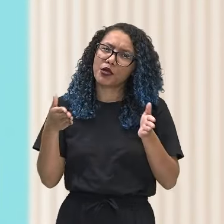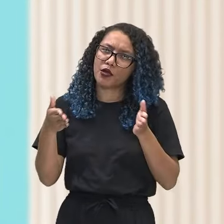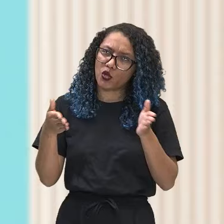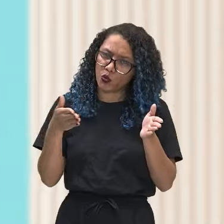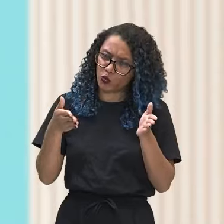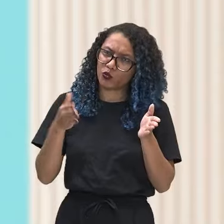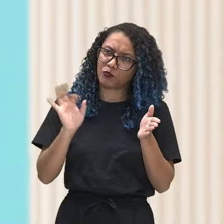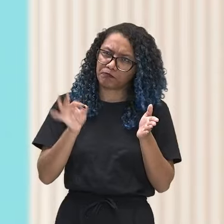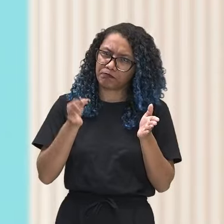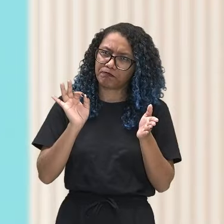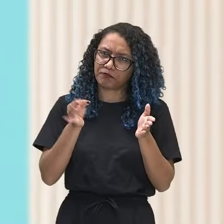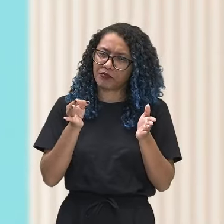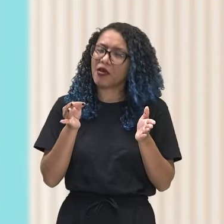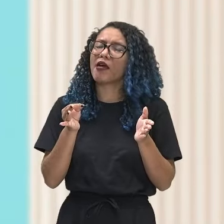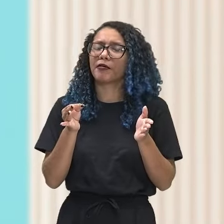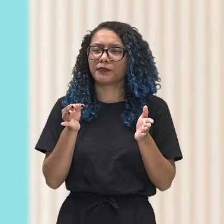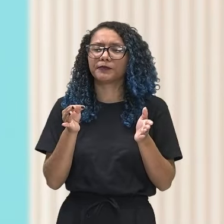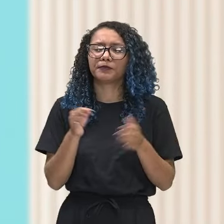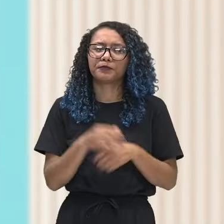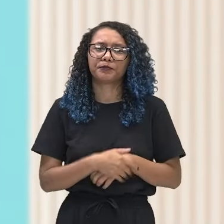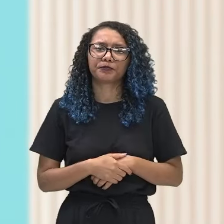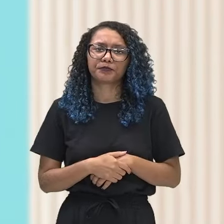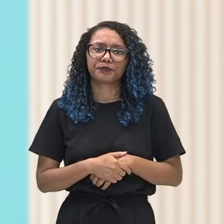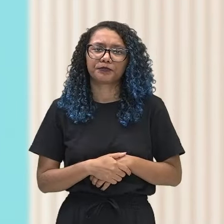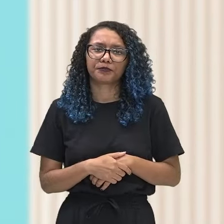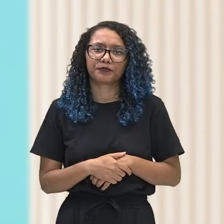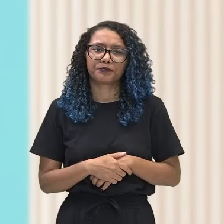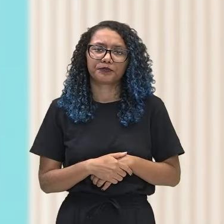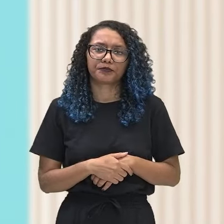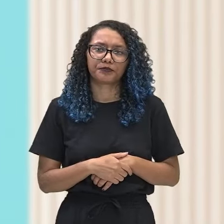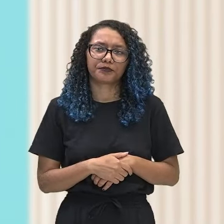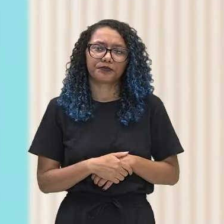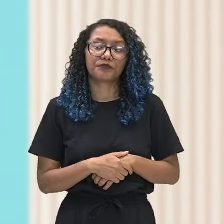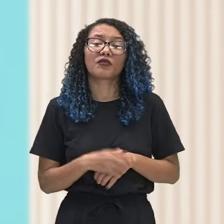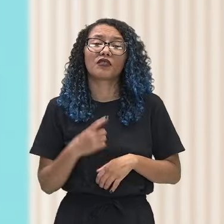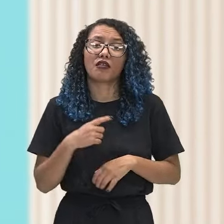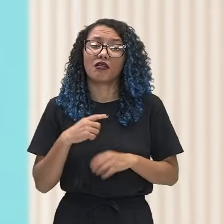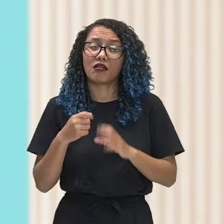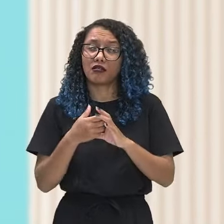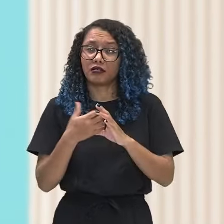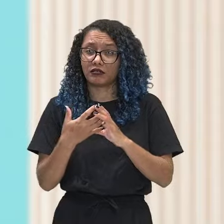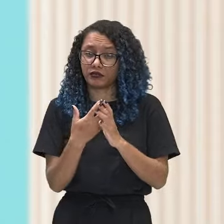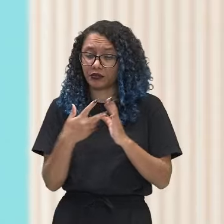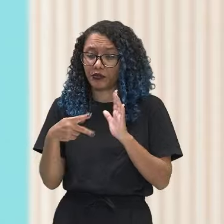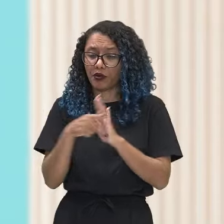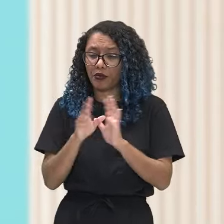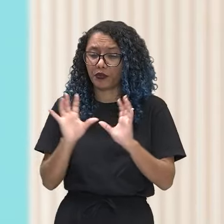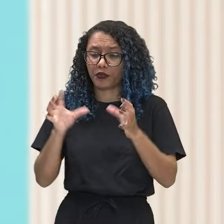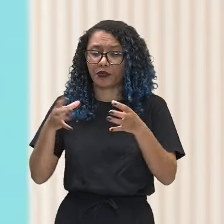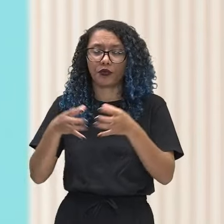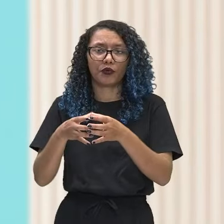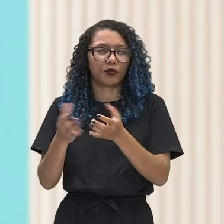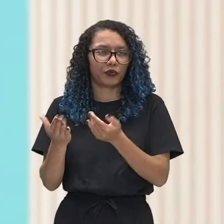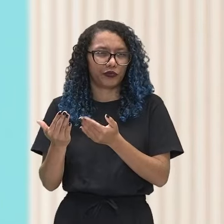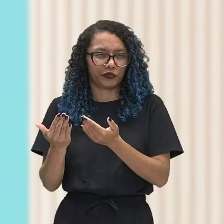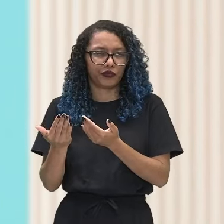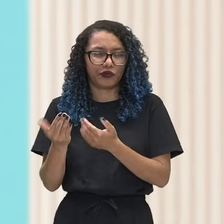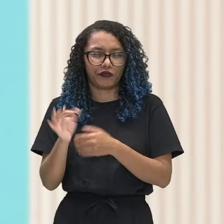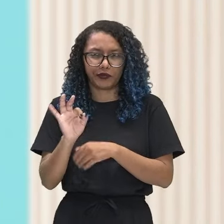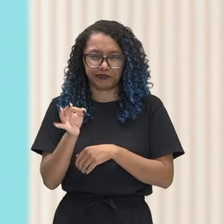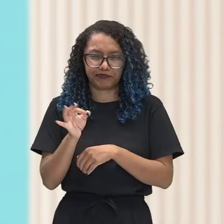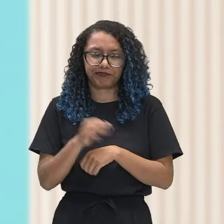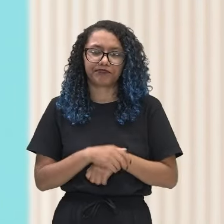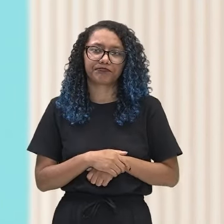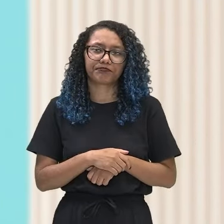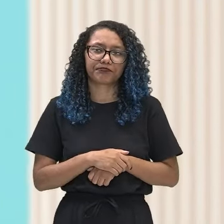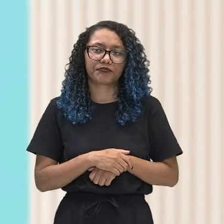muito característica dessa categoria chamada juventude, né? Vocês já pararam para pensar,